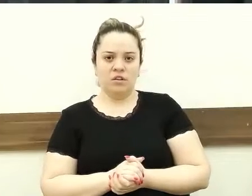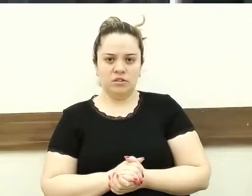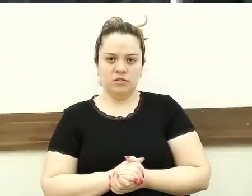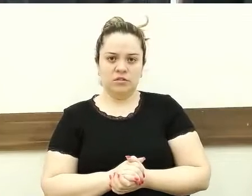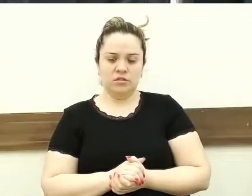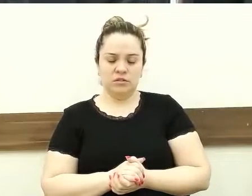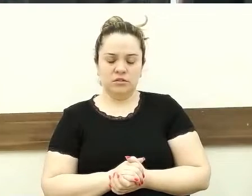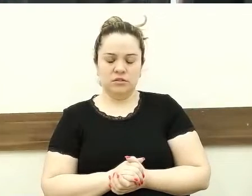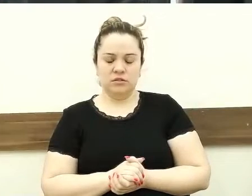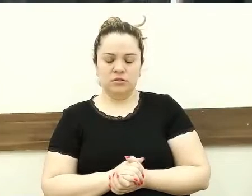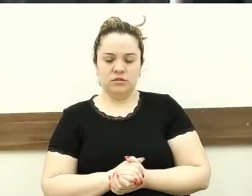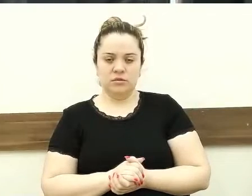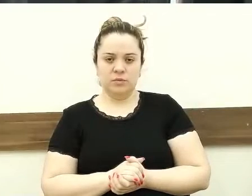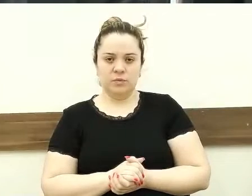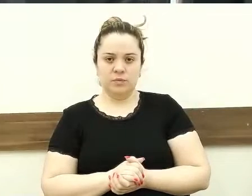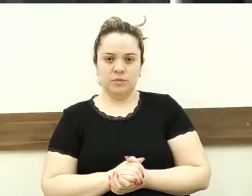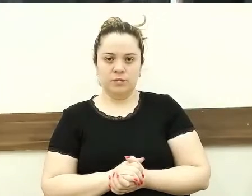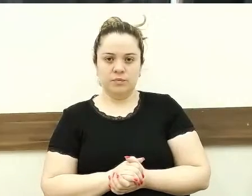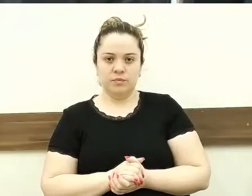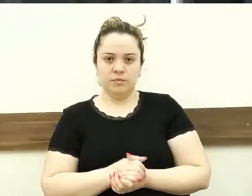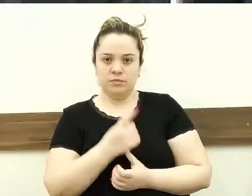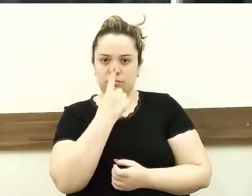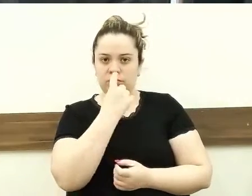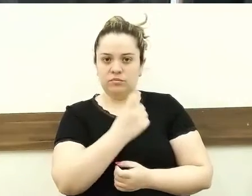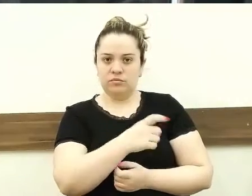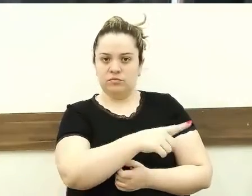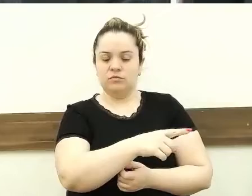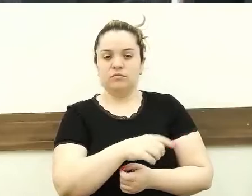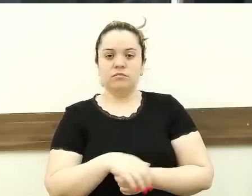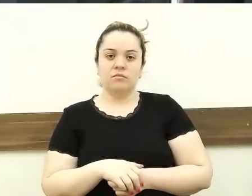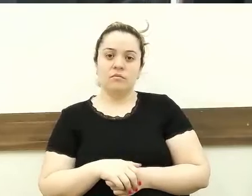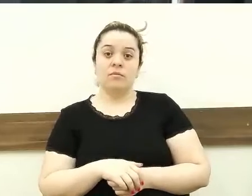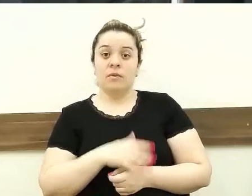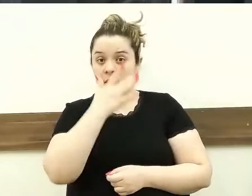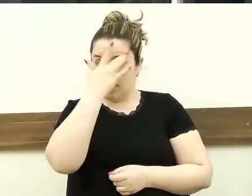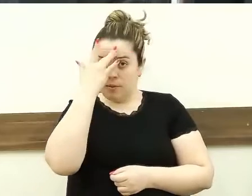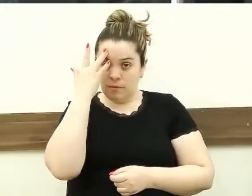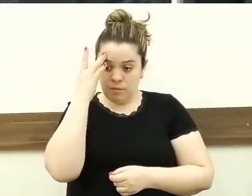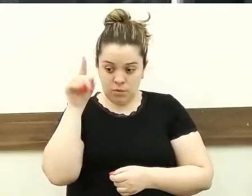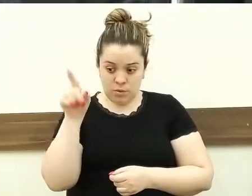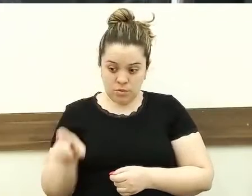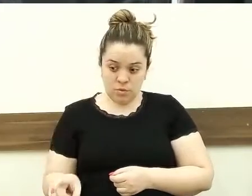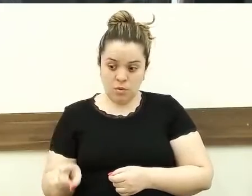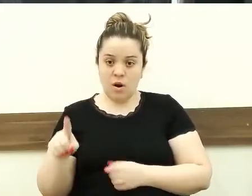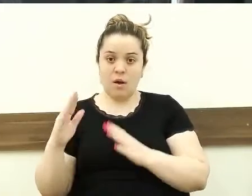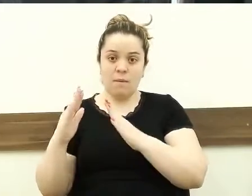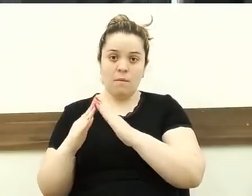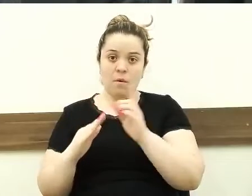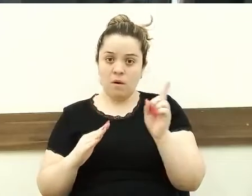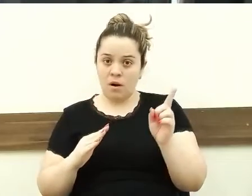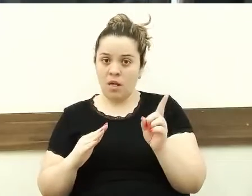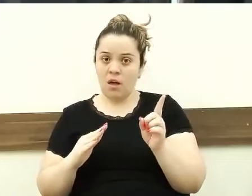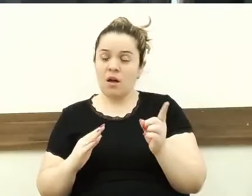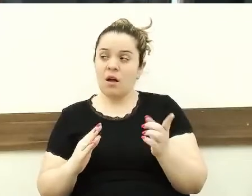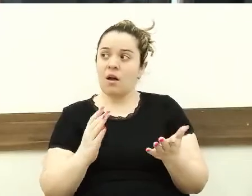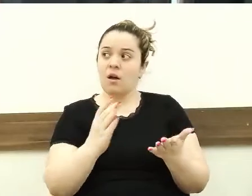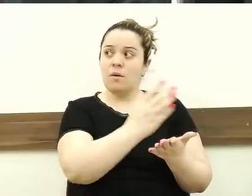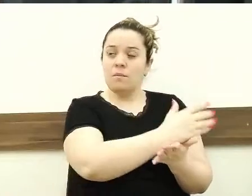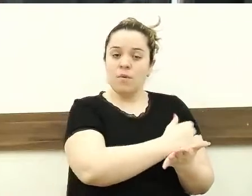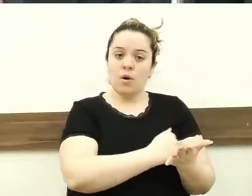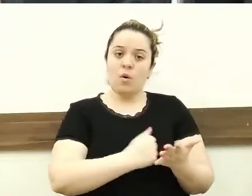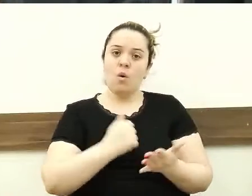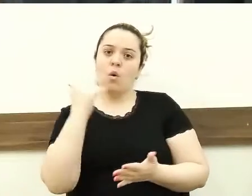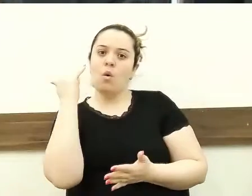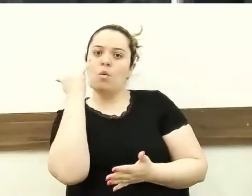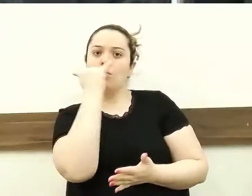lote com mato. Ele foi lá, recolheu, comunicou, comuniquei a Secretaria de Trânsito para